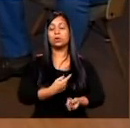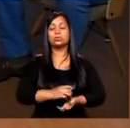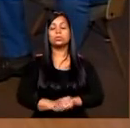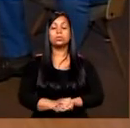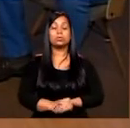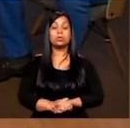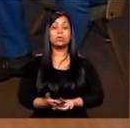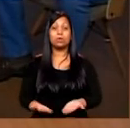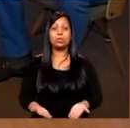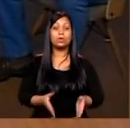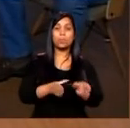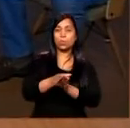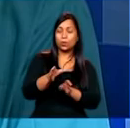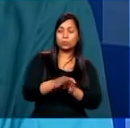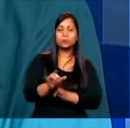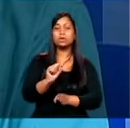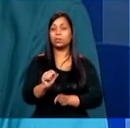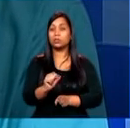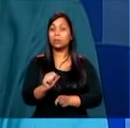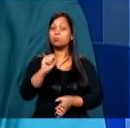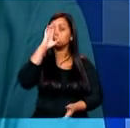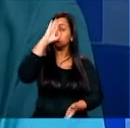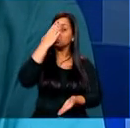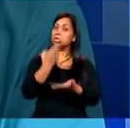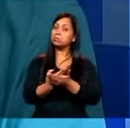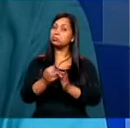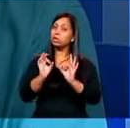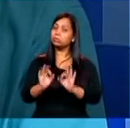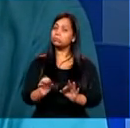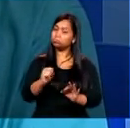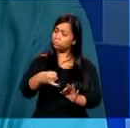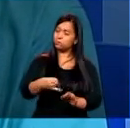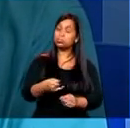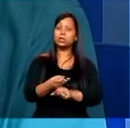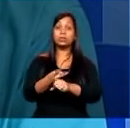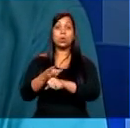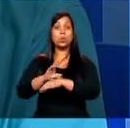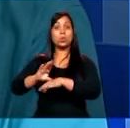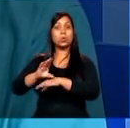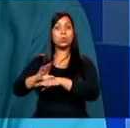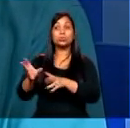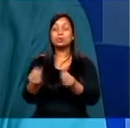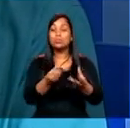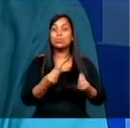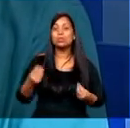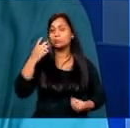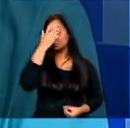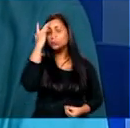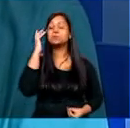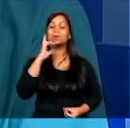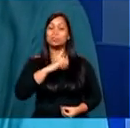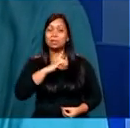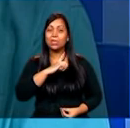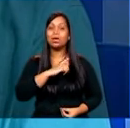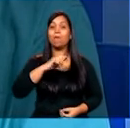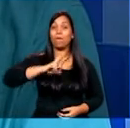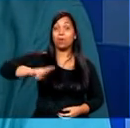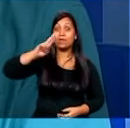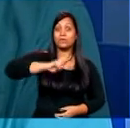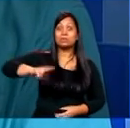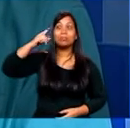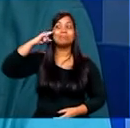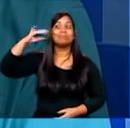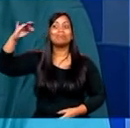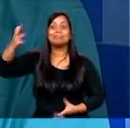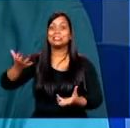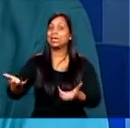Olha, eu acho que a mensagem final é para acreditar sim e buscar os cursos. Muita gente tem a universidade